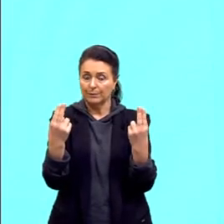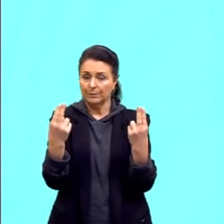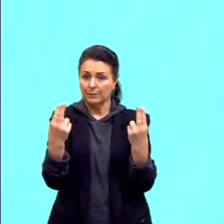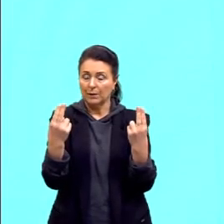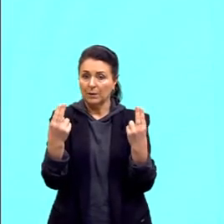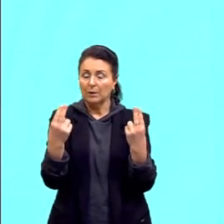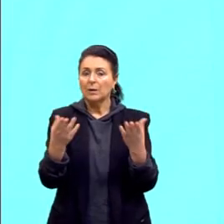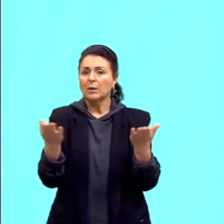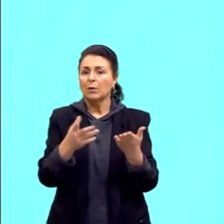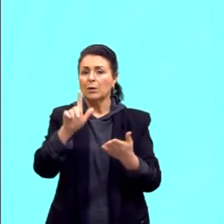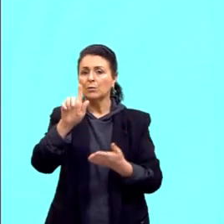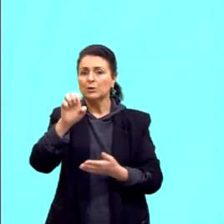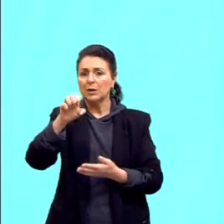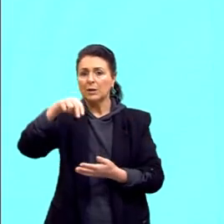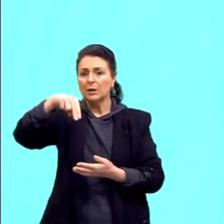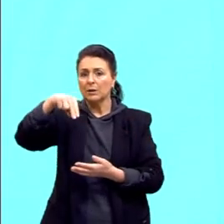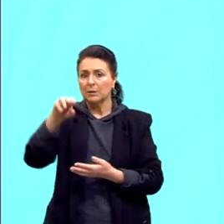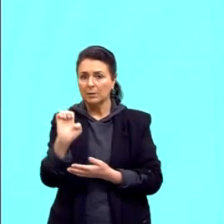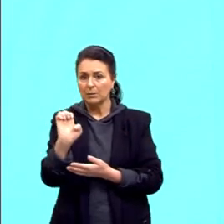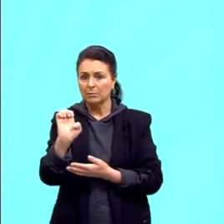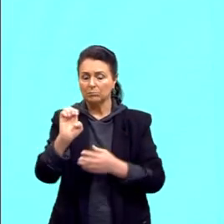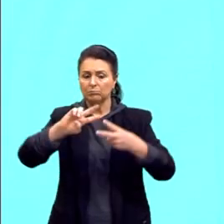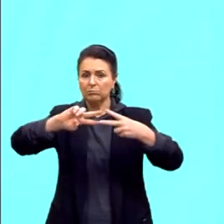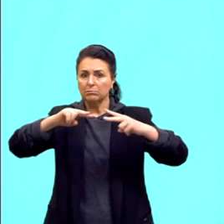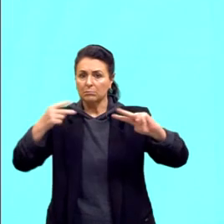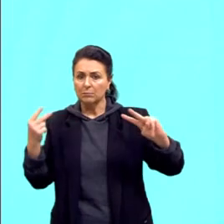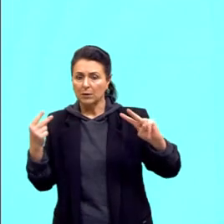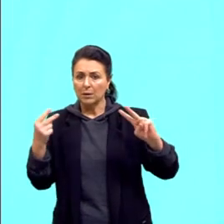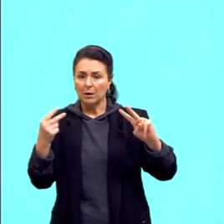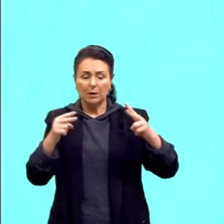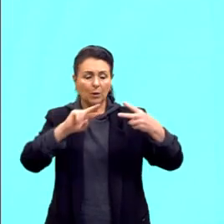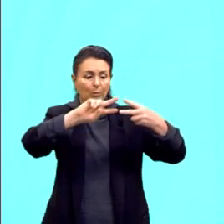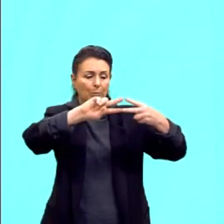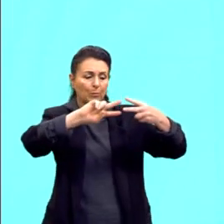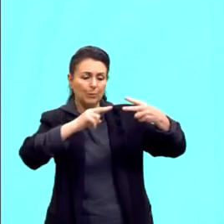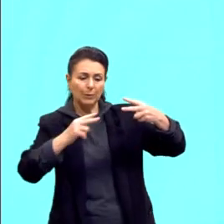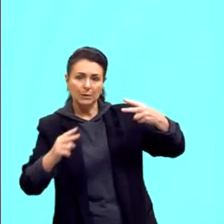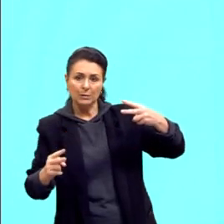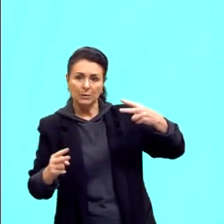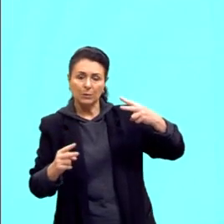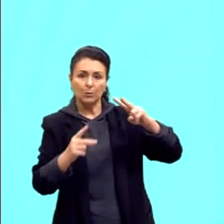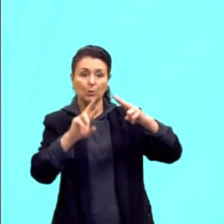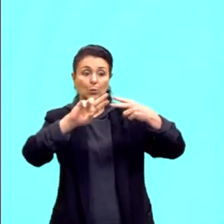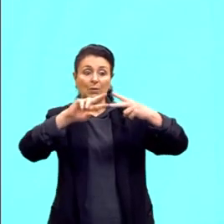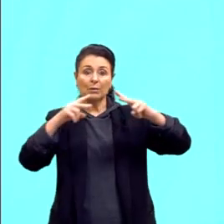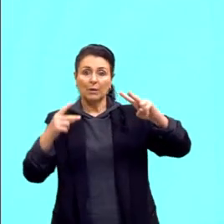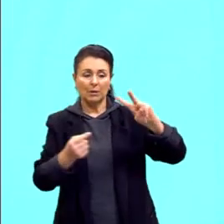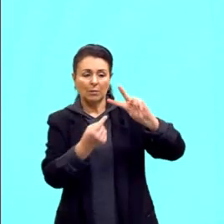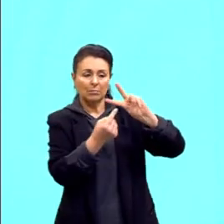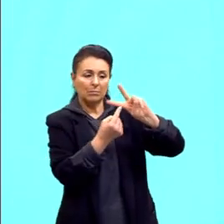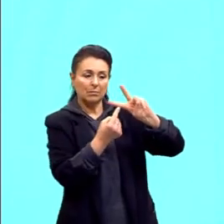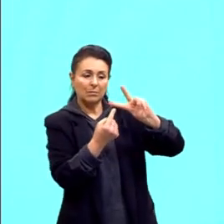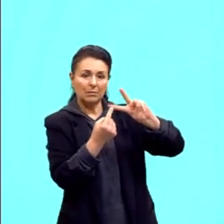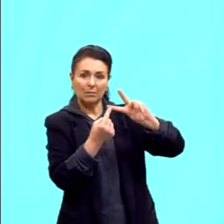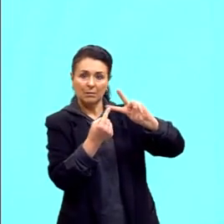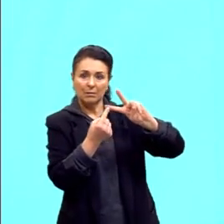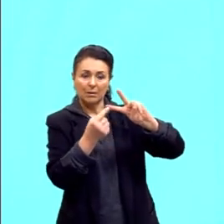E gene, que também a gente já comentou, que é um segmento, é um pedacinho do DNA com a localização